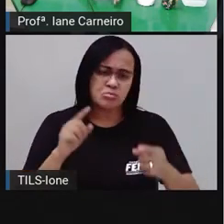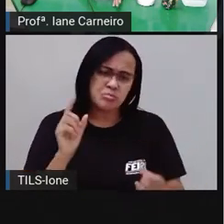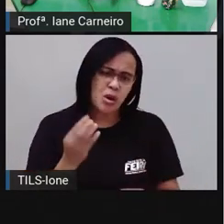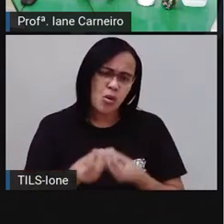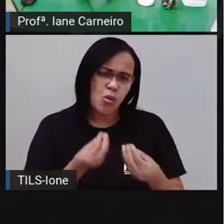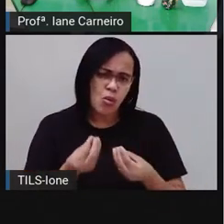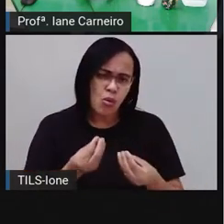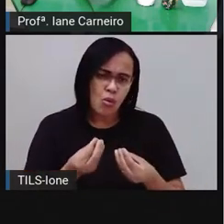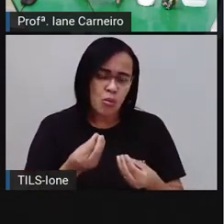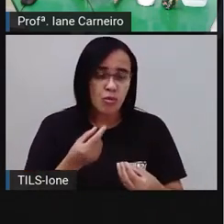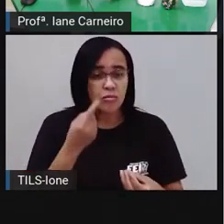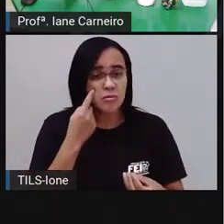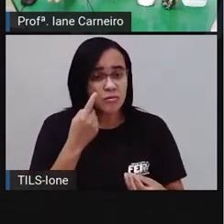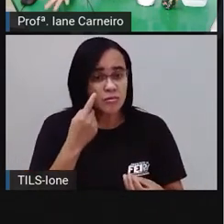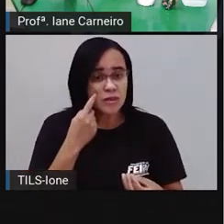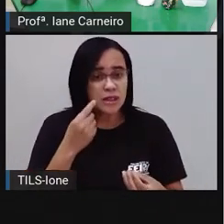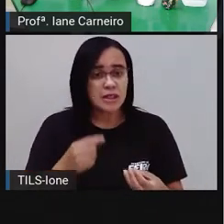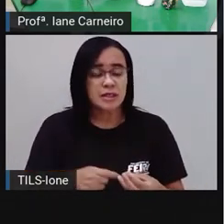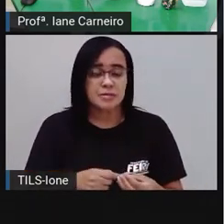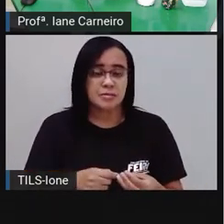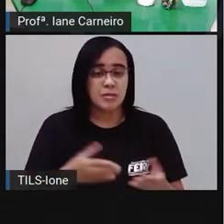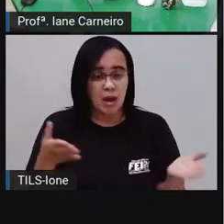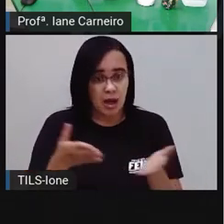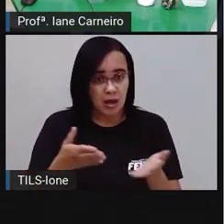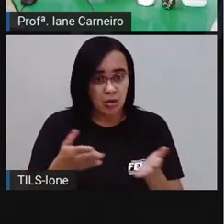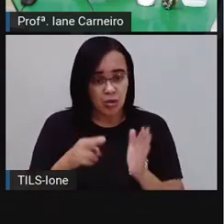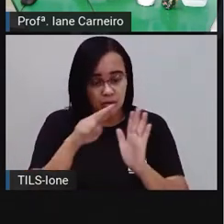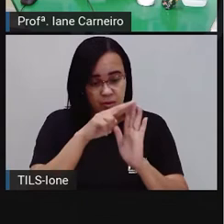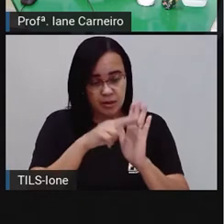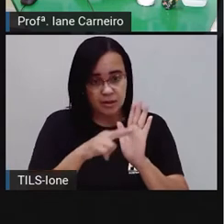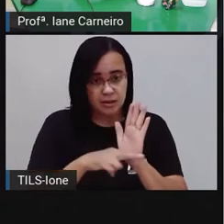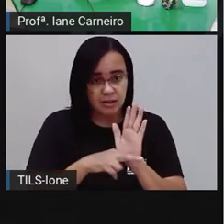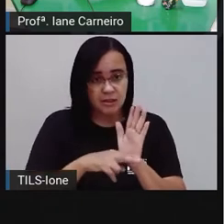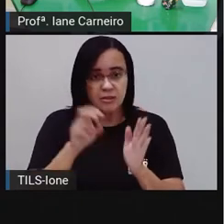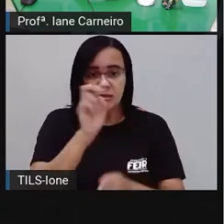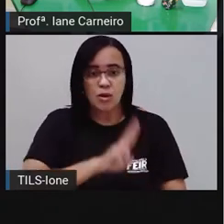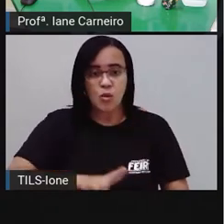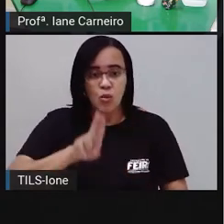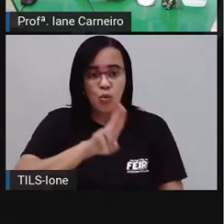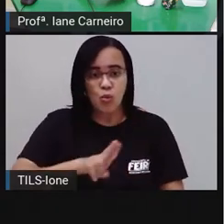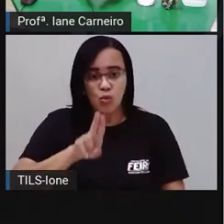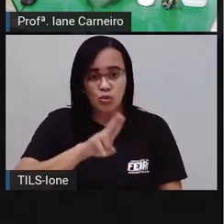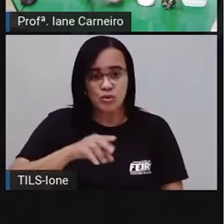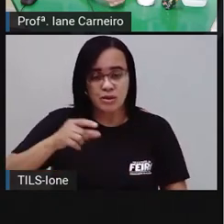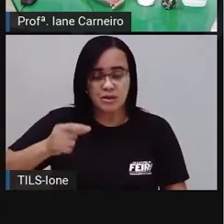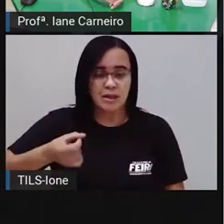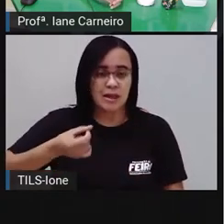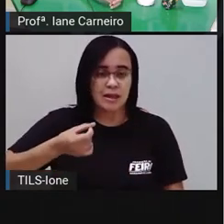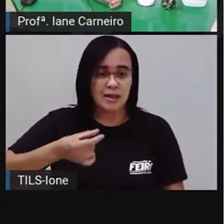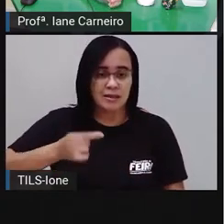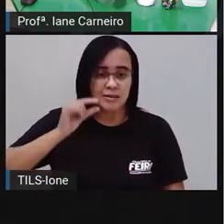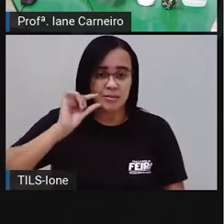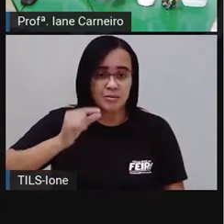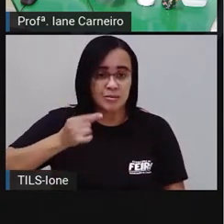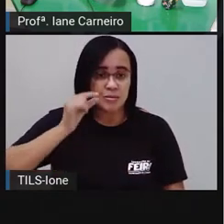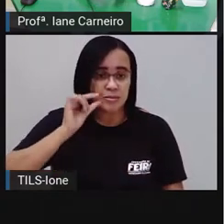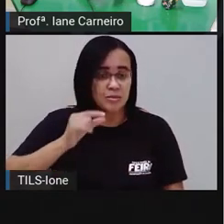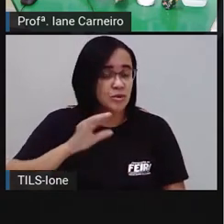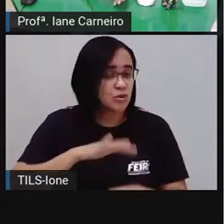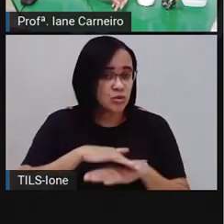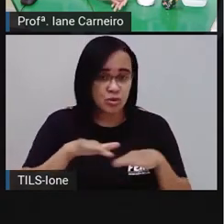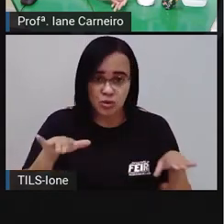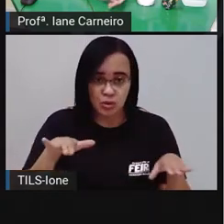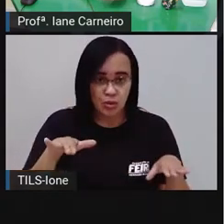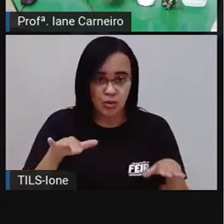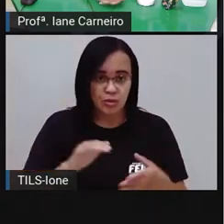apenas a unidade de medidas, xícaras e colher, né? E assim, lembrando que essa é uma unidade de medidas não